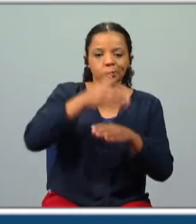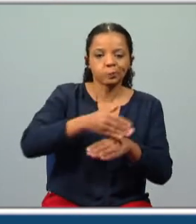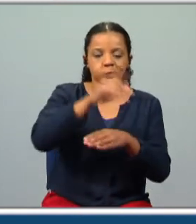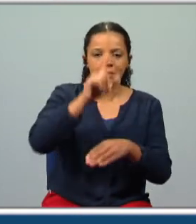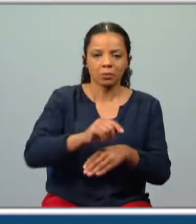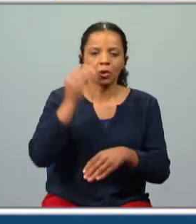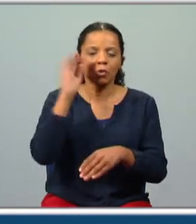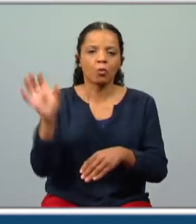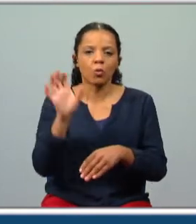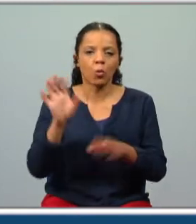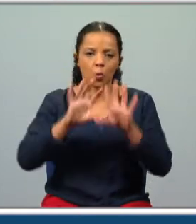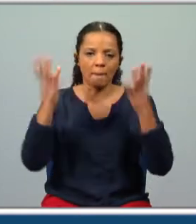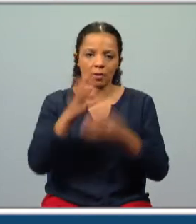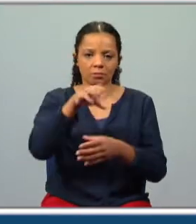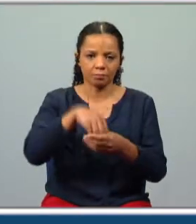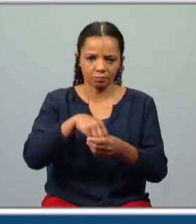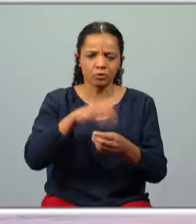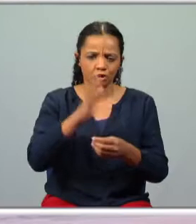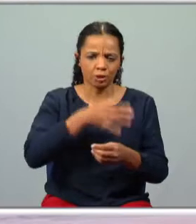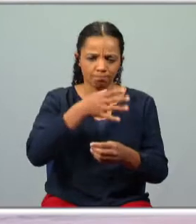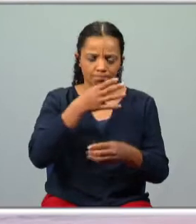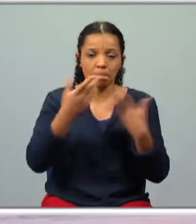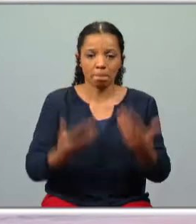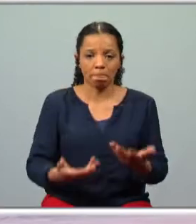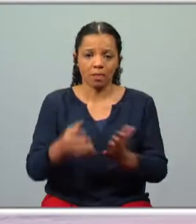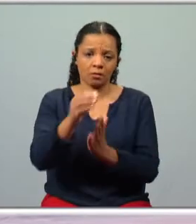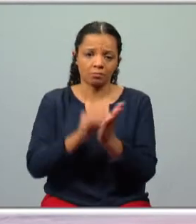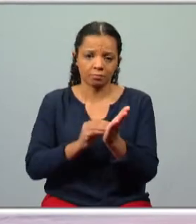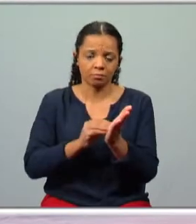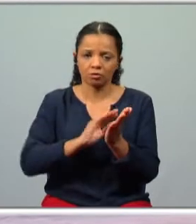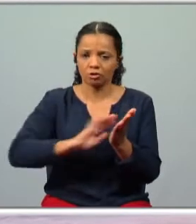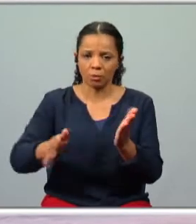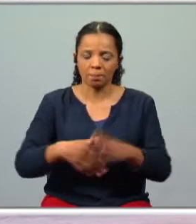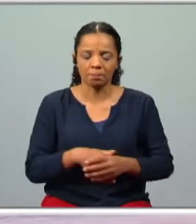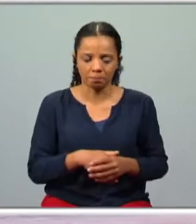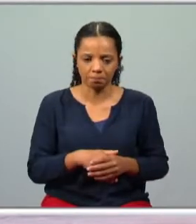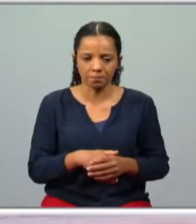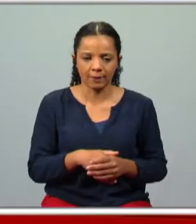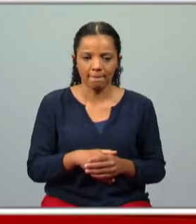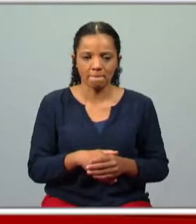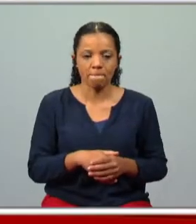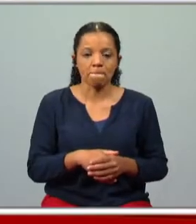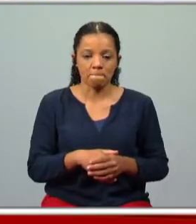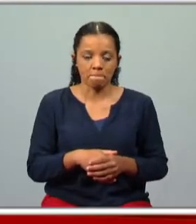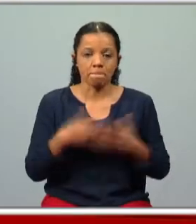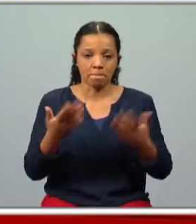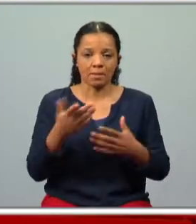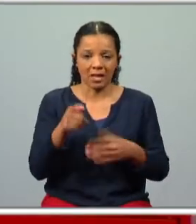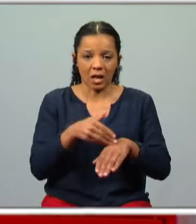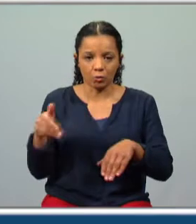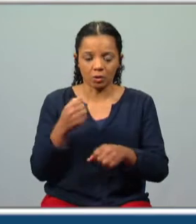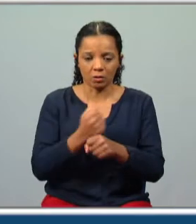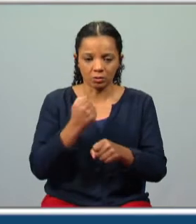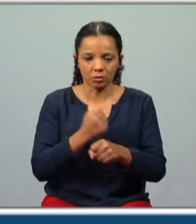vivido a bordo. Já o fizemos oralmente. Agora é só escrever. Então, cá está. Neste momento da ação,